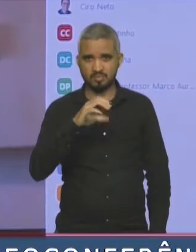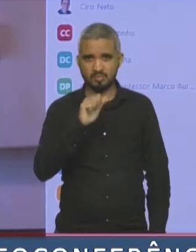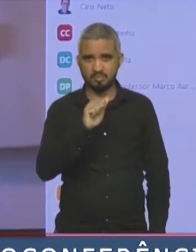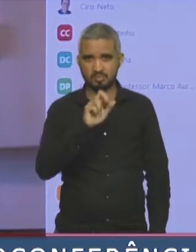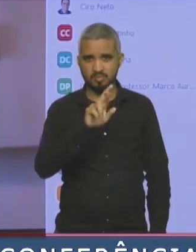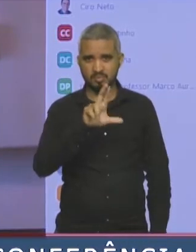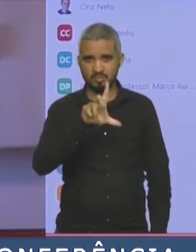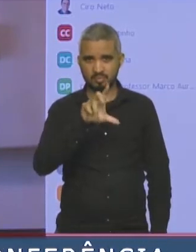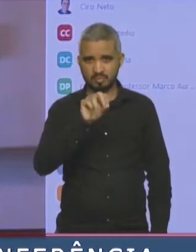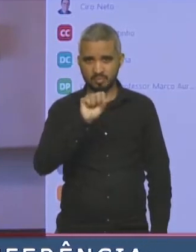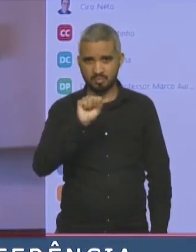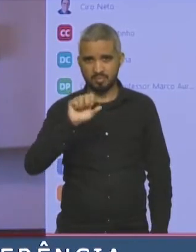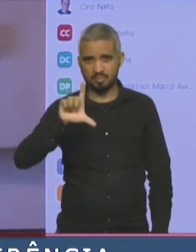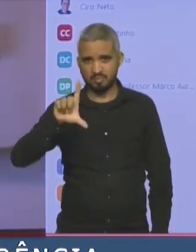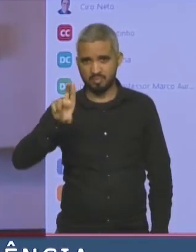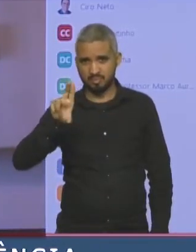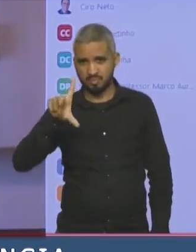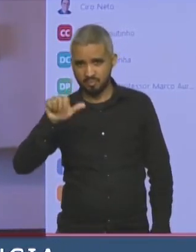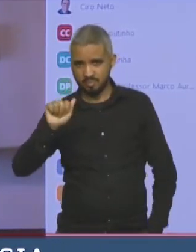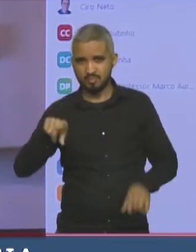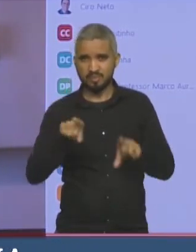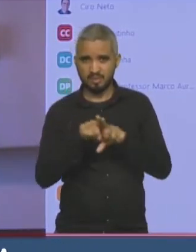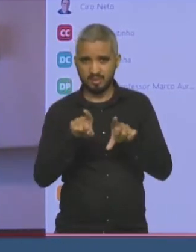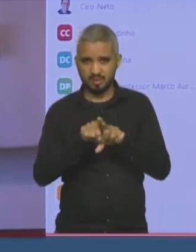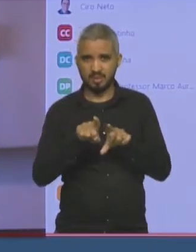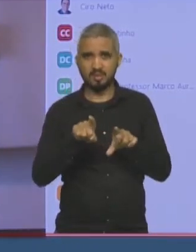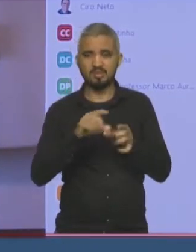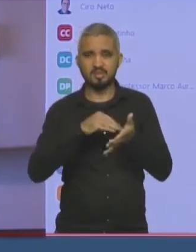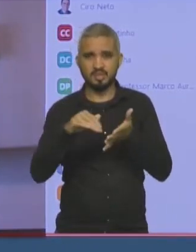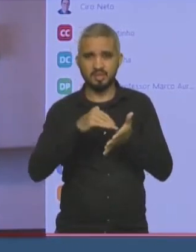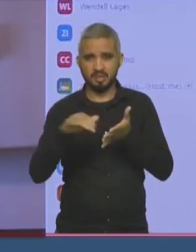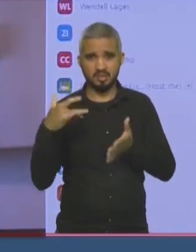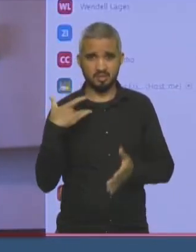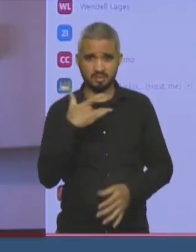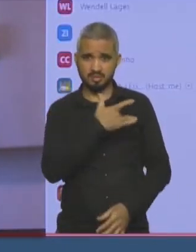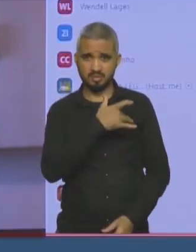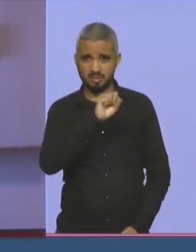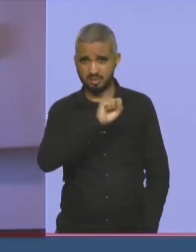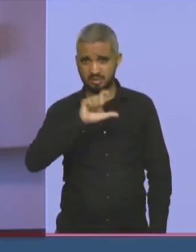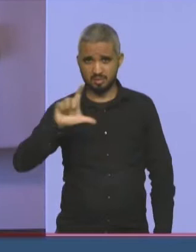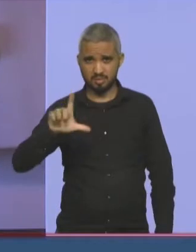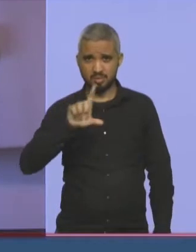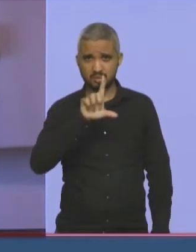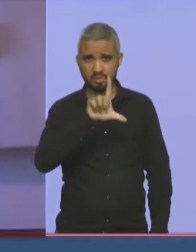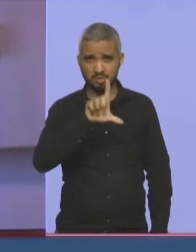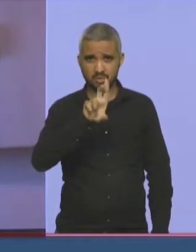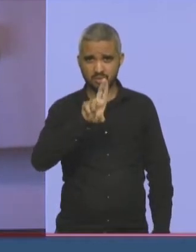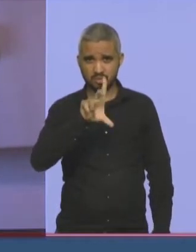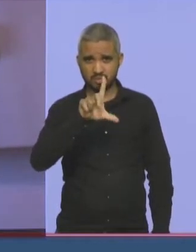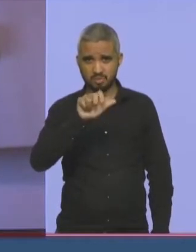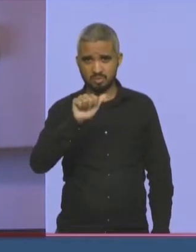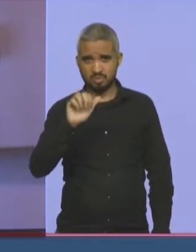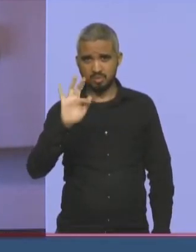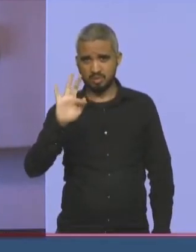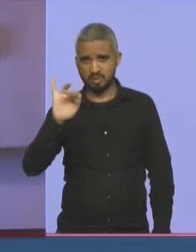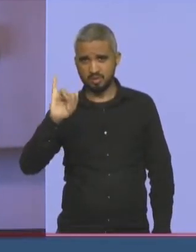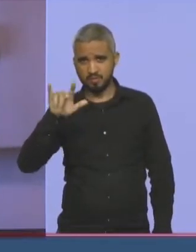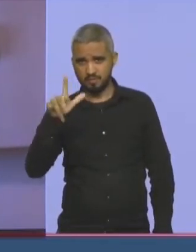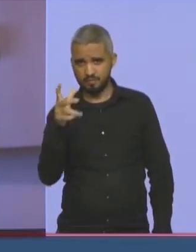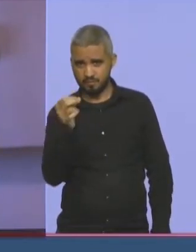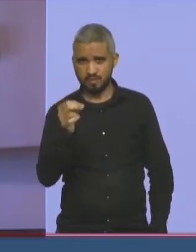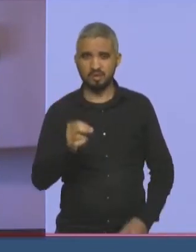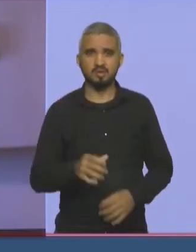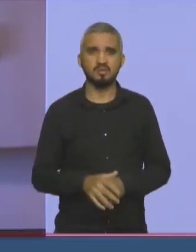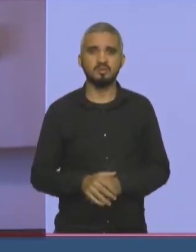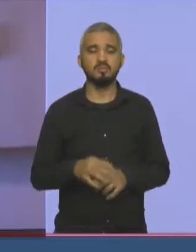no município de São Luís, Lula, aqui pelo enfrentamento a essas regiões e por serem